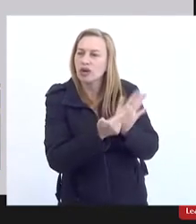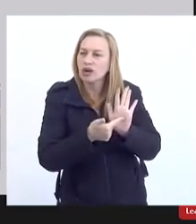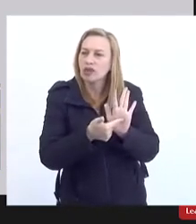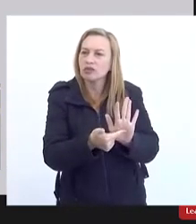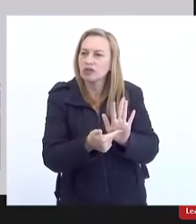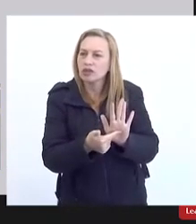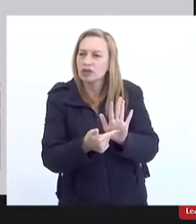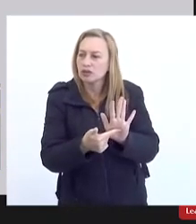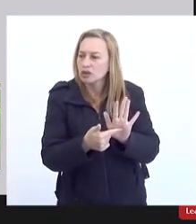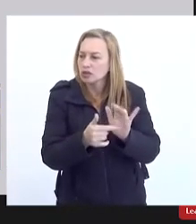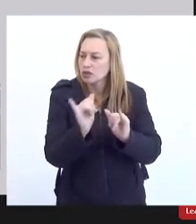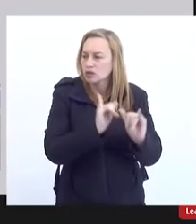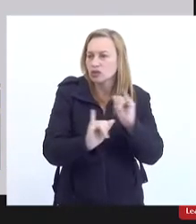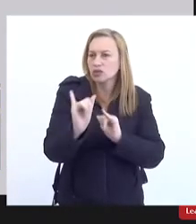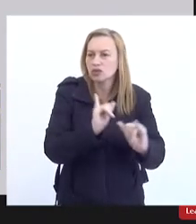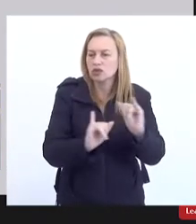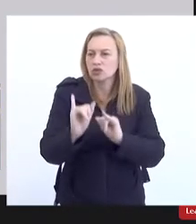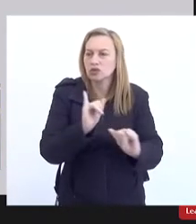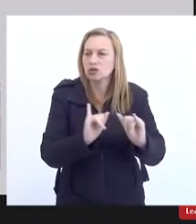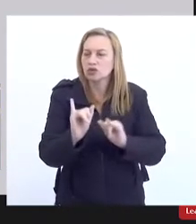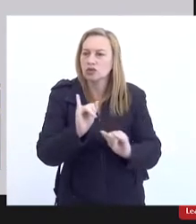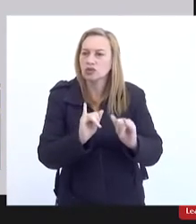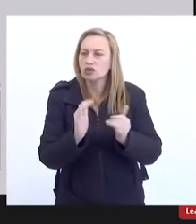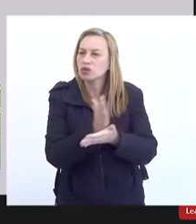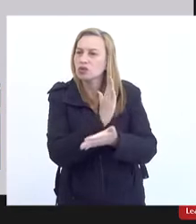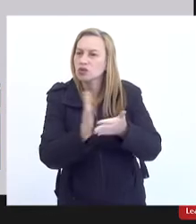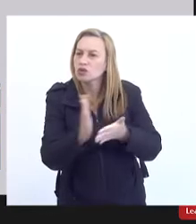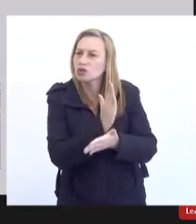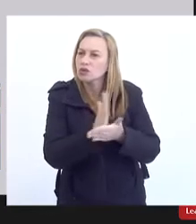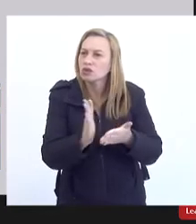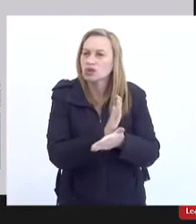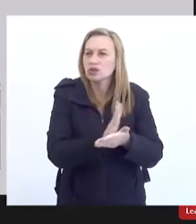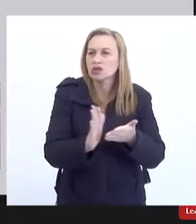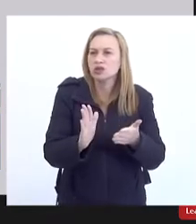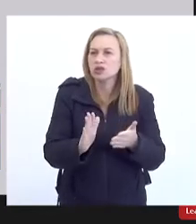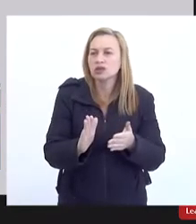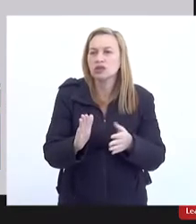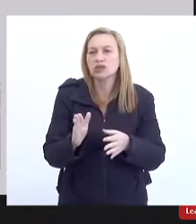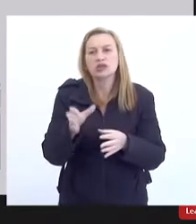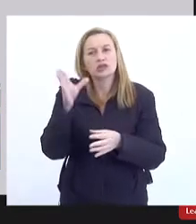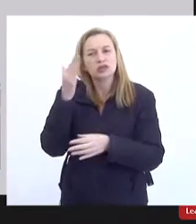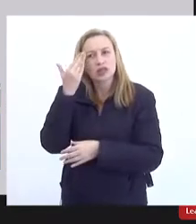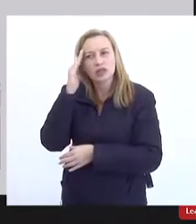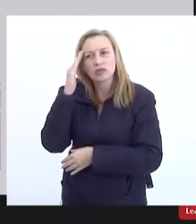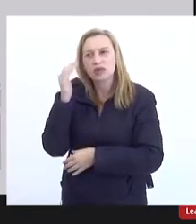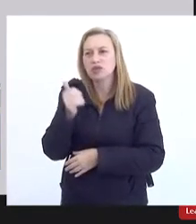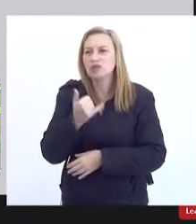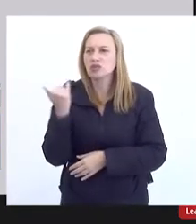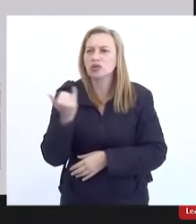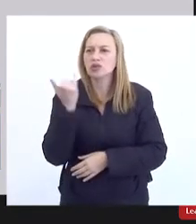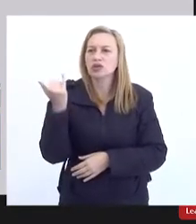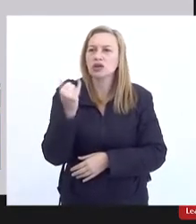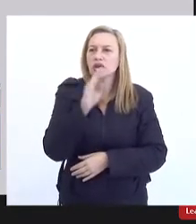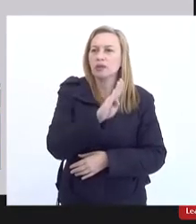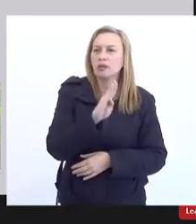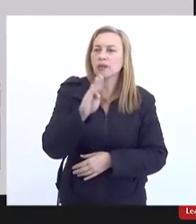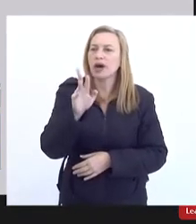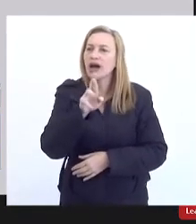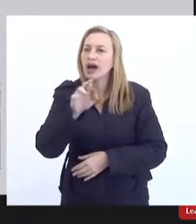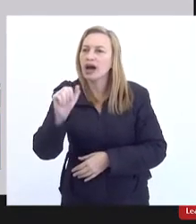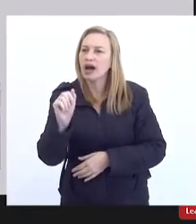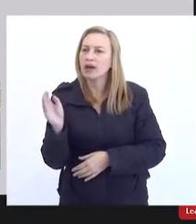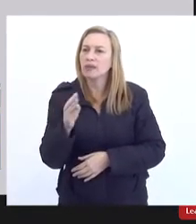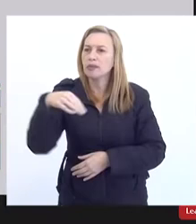algumas informações que vão dando para a gente uma perspectiva interessante. Por exemplo, Barra Mansa já tem um